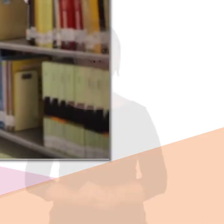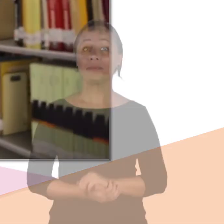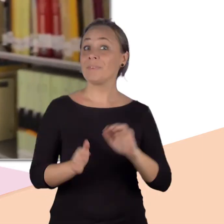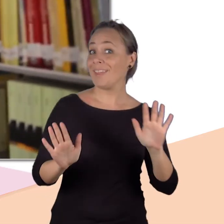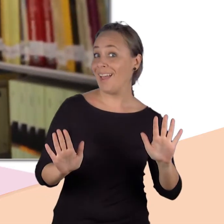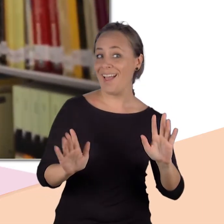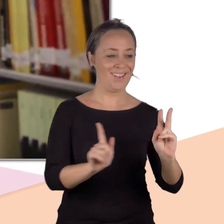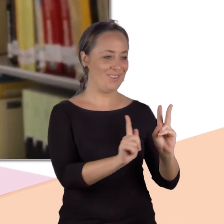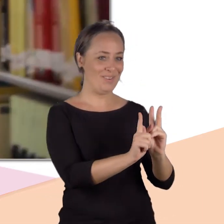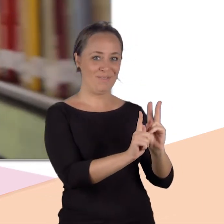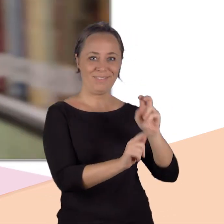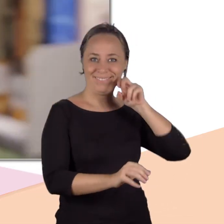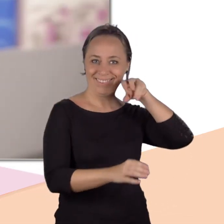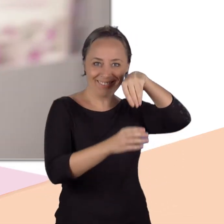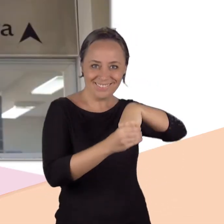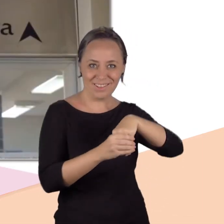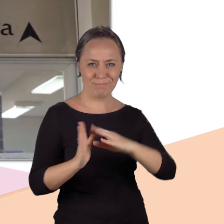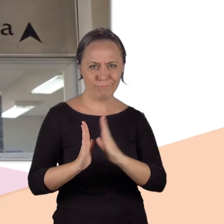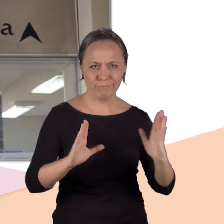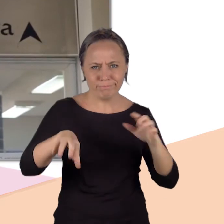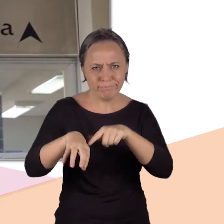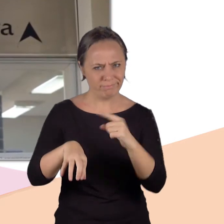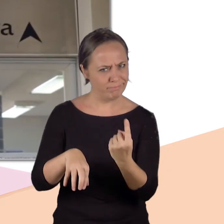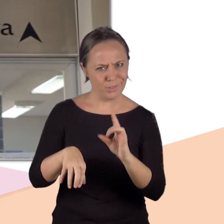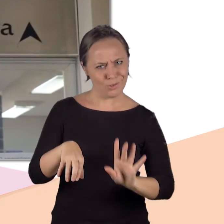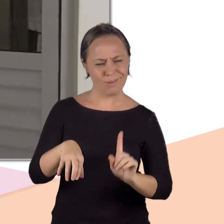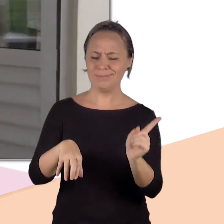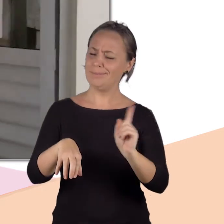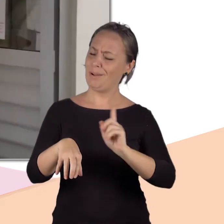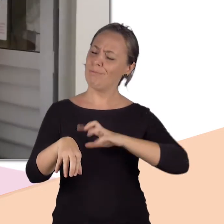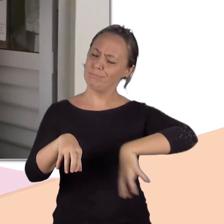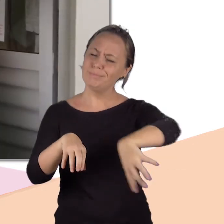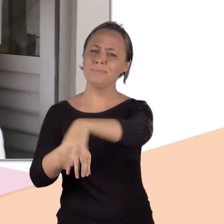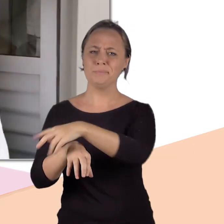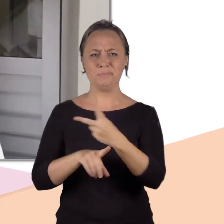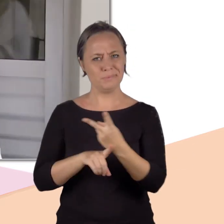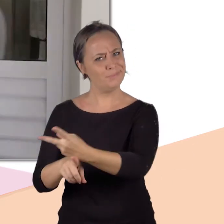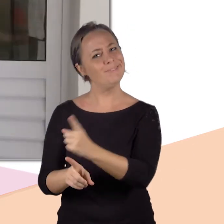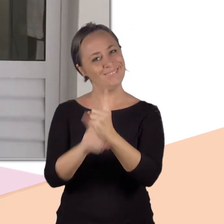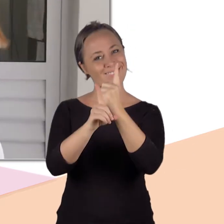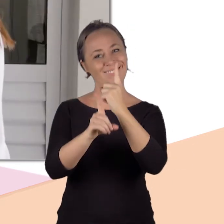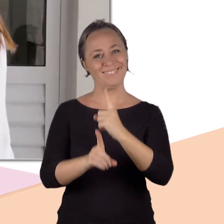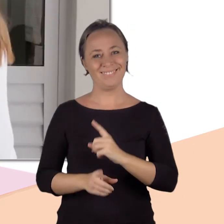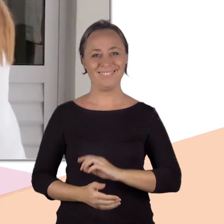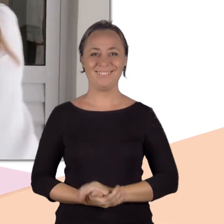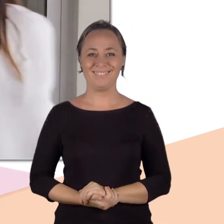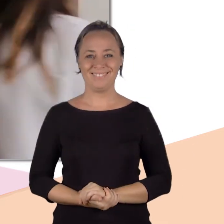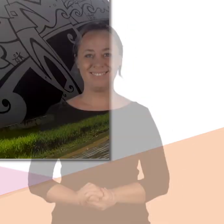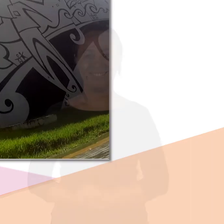Ah, e não esqueça! O Sistema de Bibliotecas tem diversas bibliotecas setoriais pela universidade. Procure a sua!